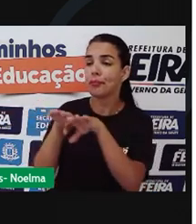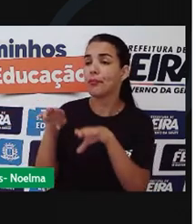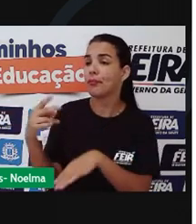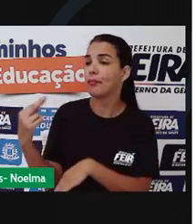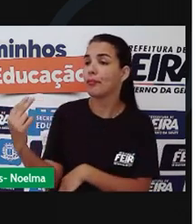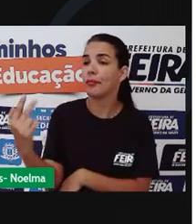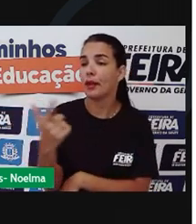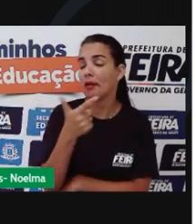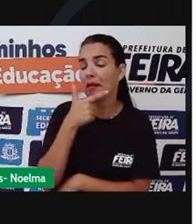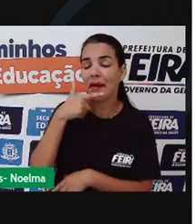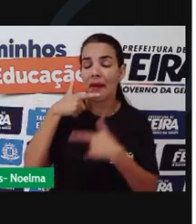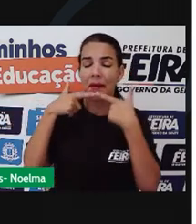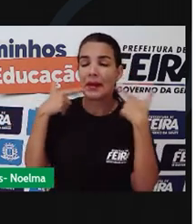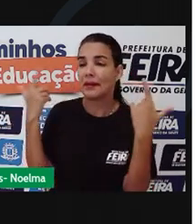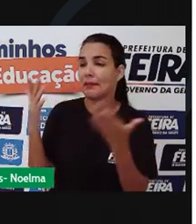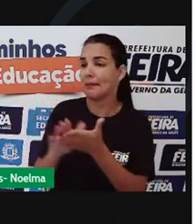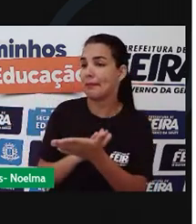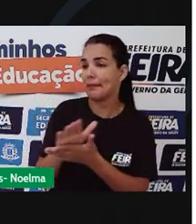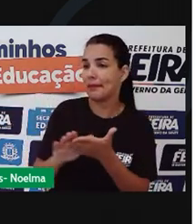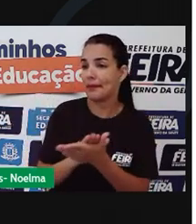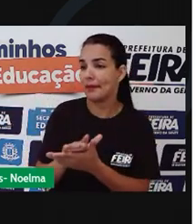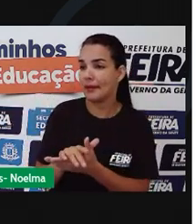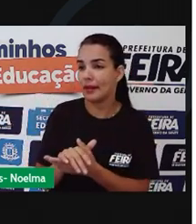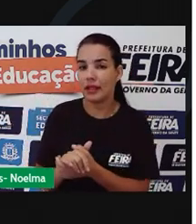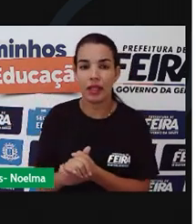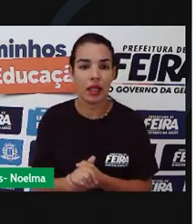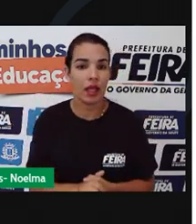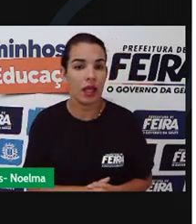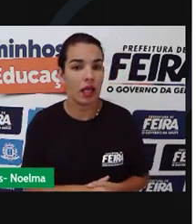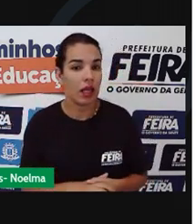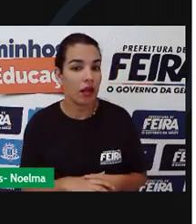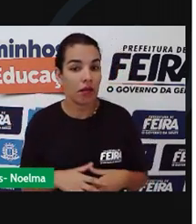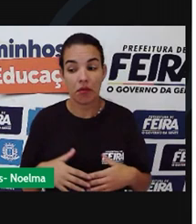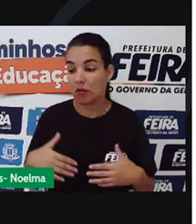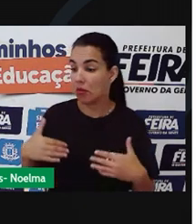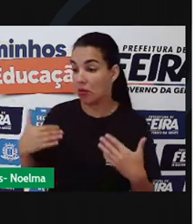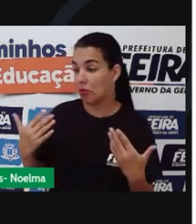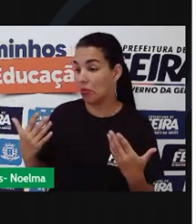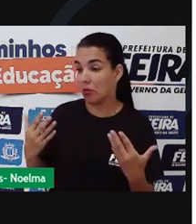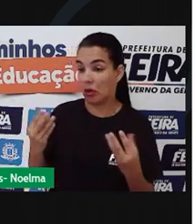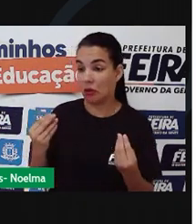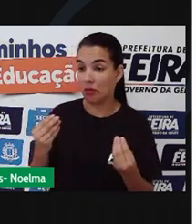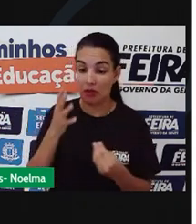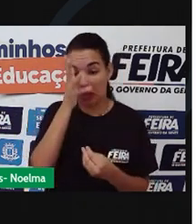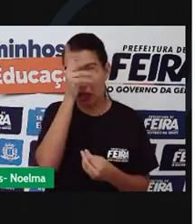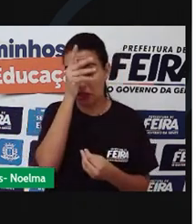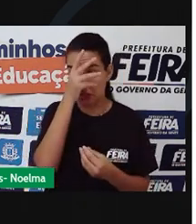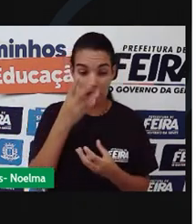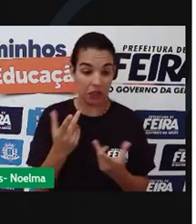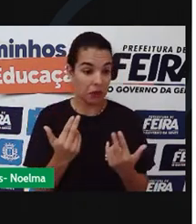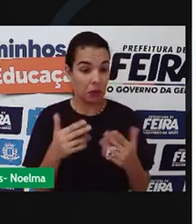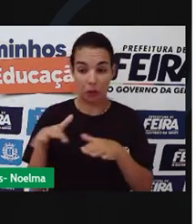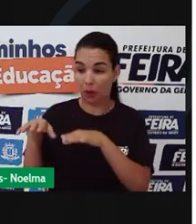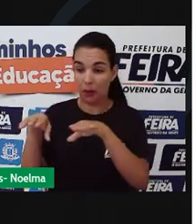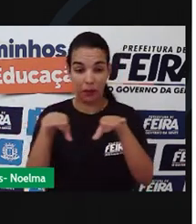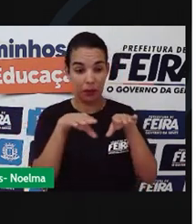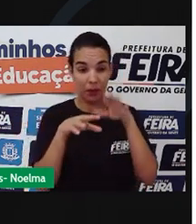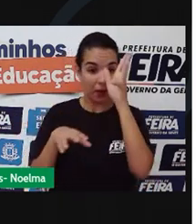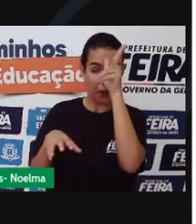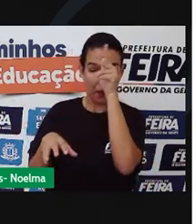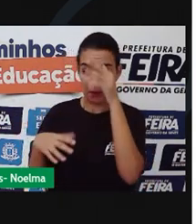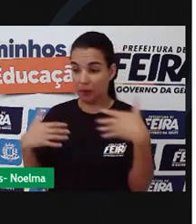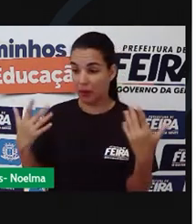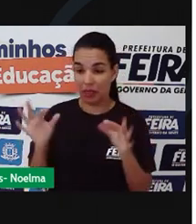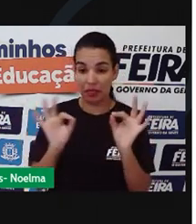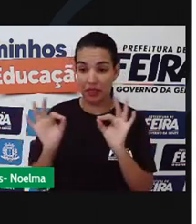Nenhuma graça. É como... Hum... Várias galinhas. Todas iguais. Nada